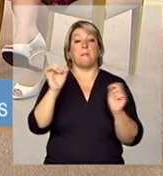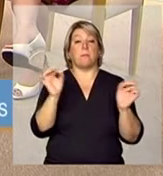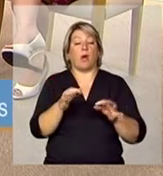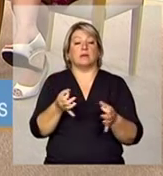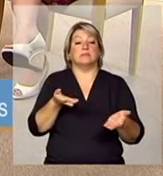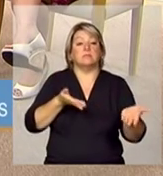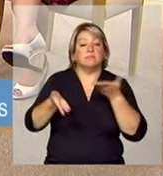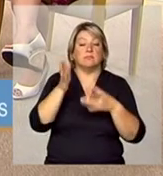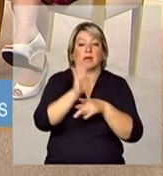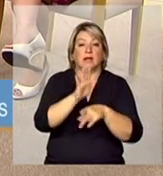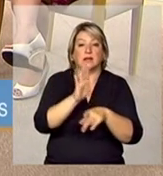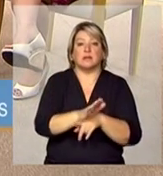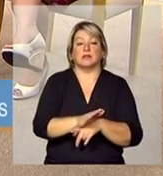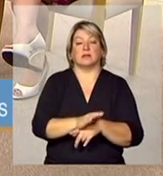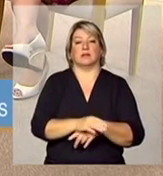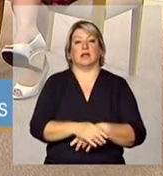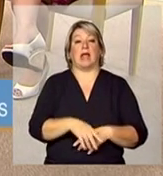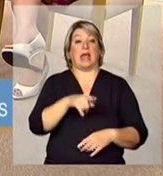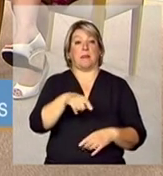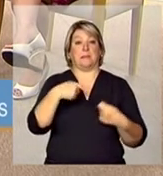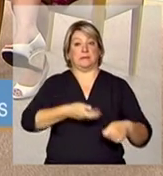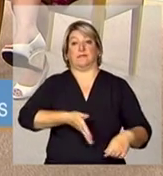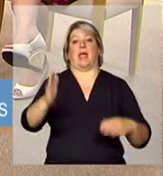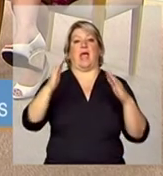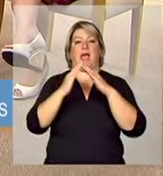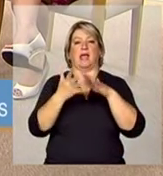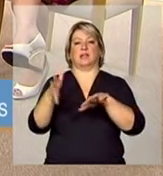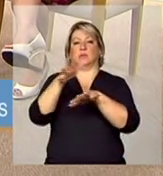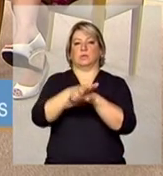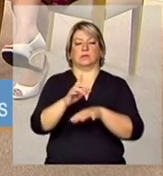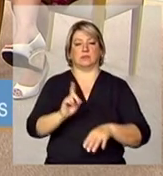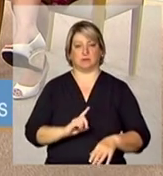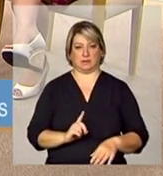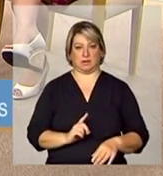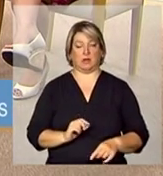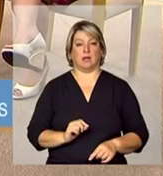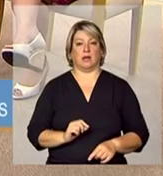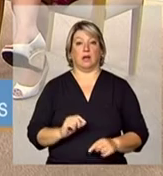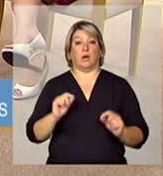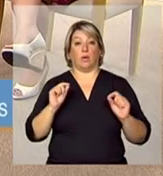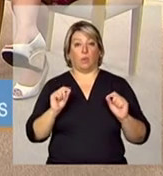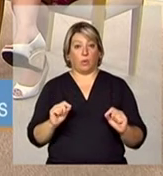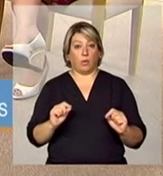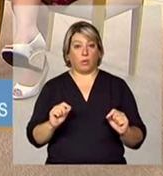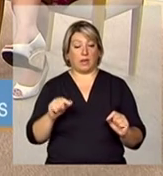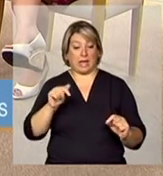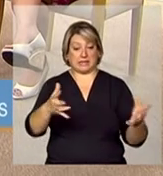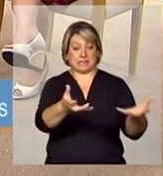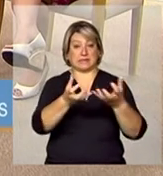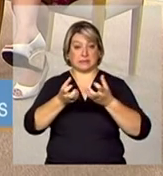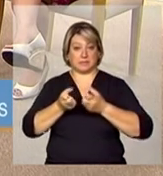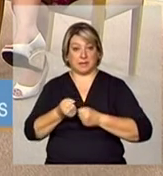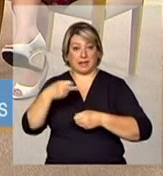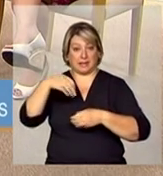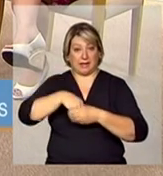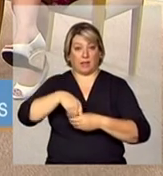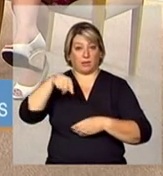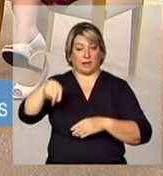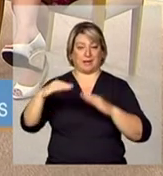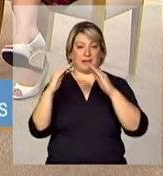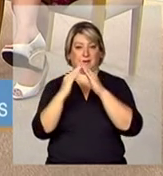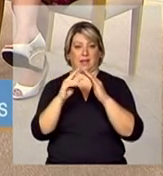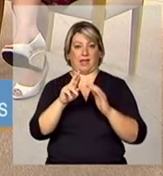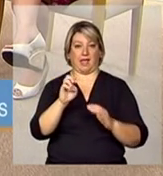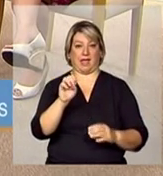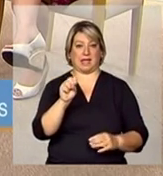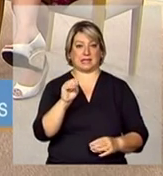outra forma que ela precisa ir para a residência inclusiva o acolhimento institucional ele deve ser encarado ou ele precisa